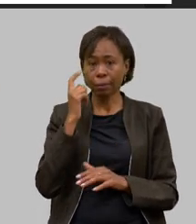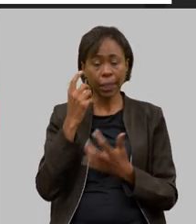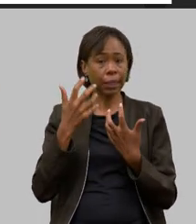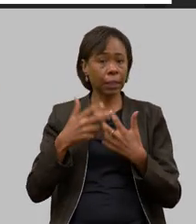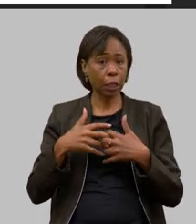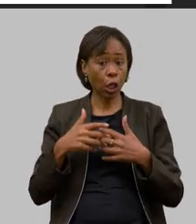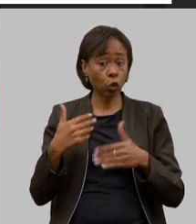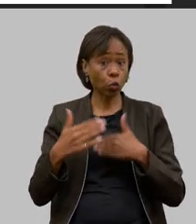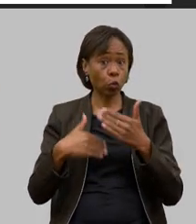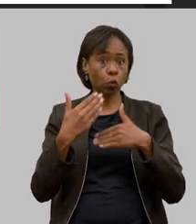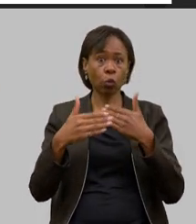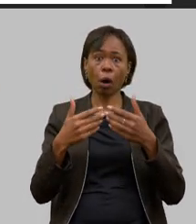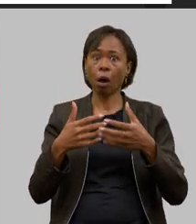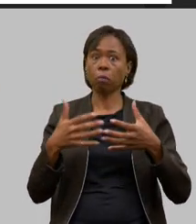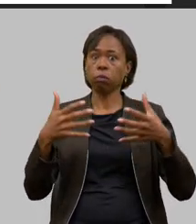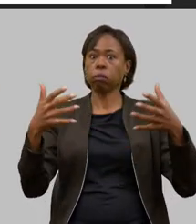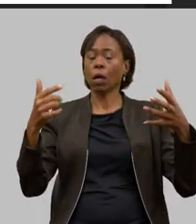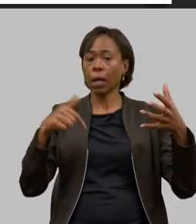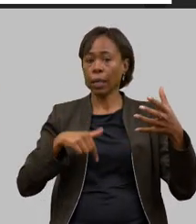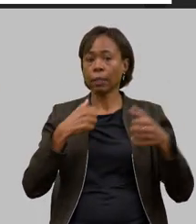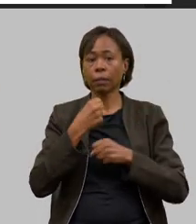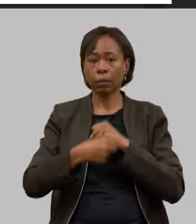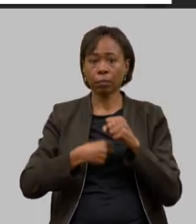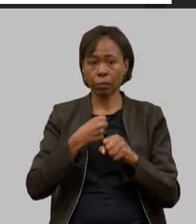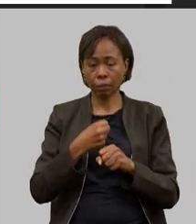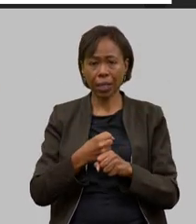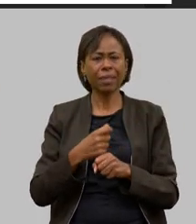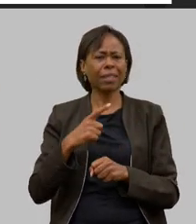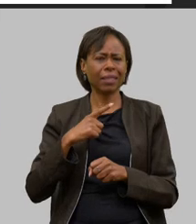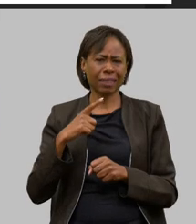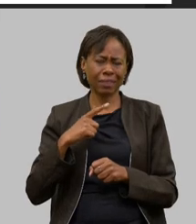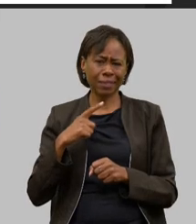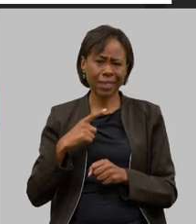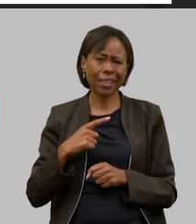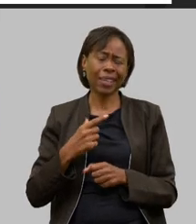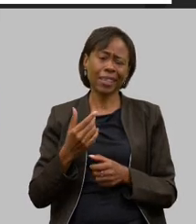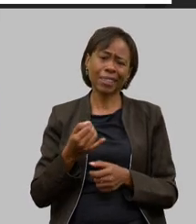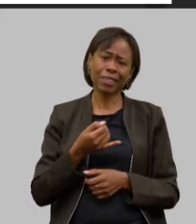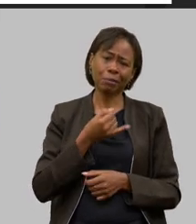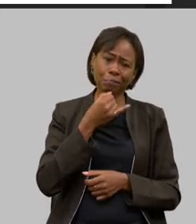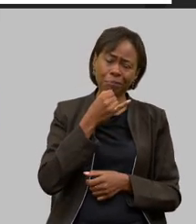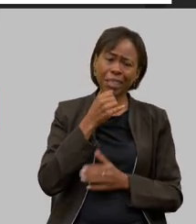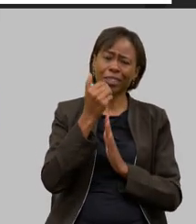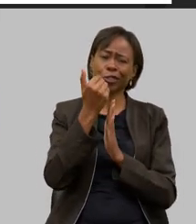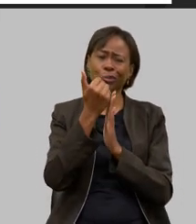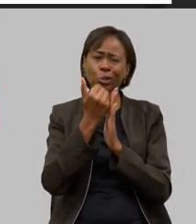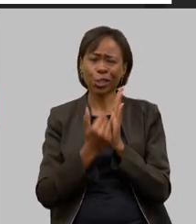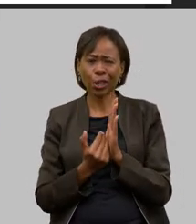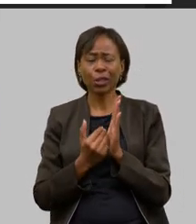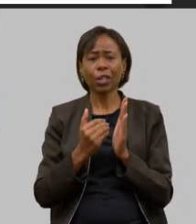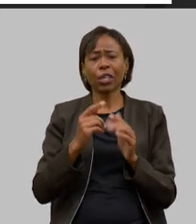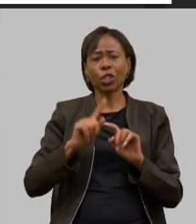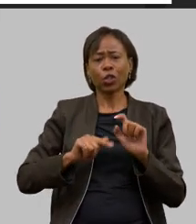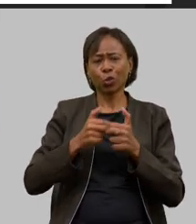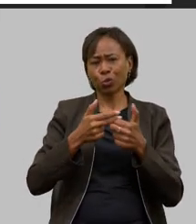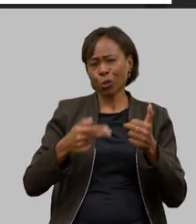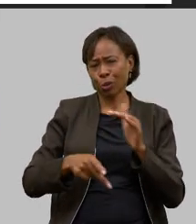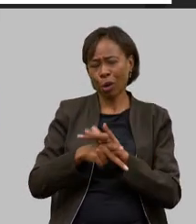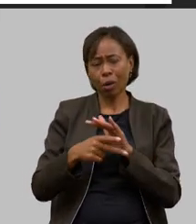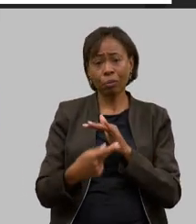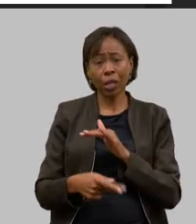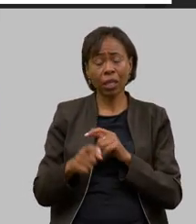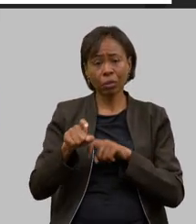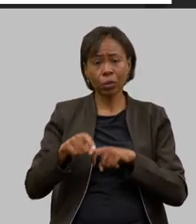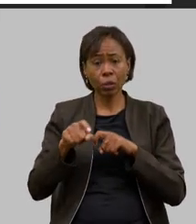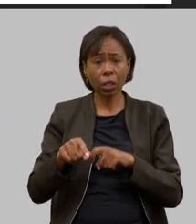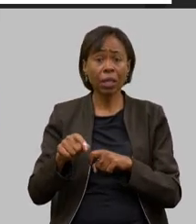muito grande nesse ano apesar da queda do valor das commodities apesar da seca do ano passado os volumes